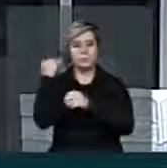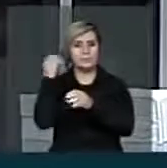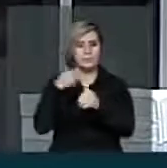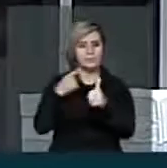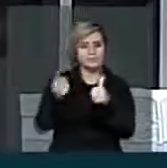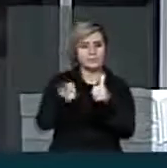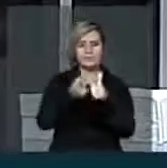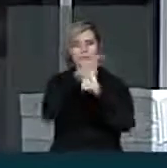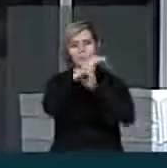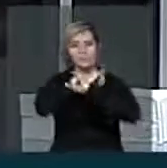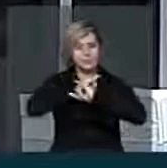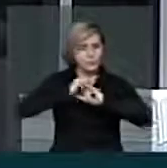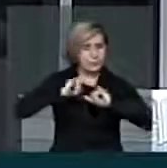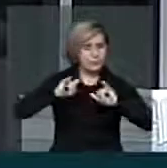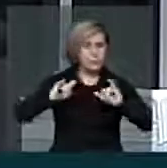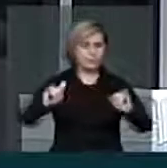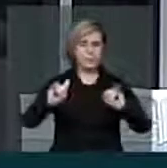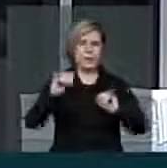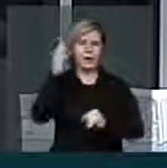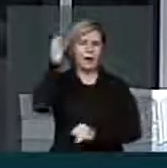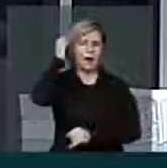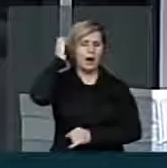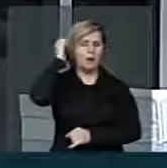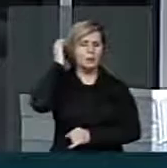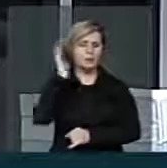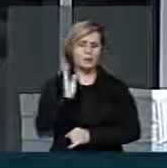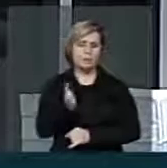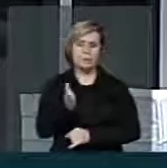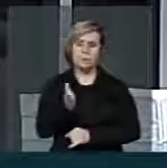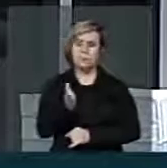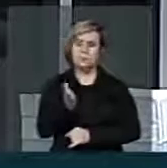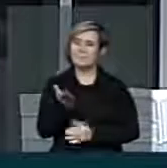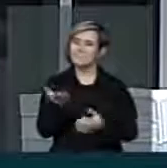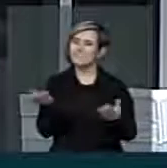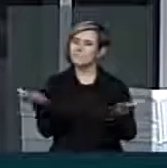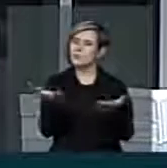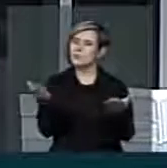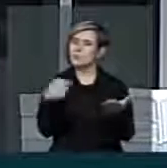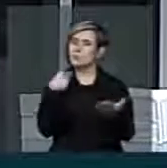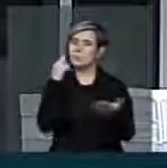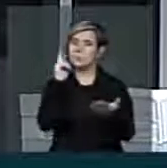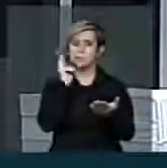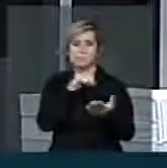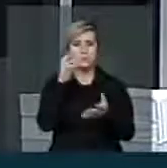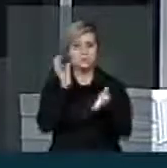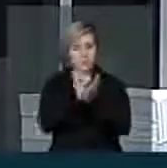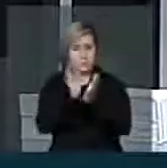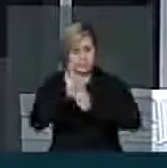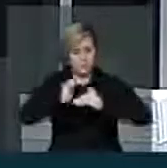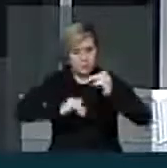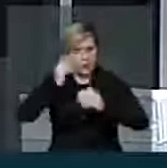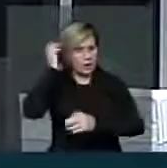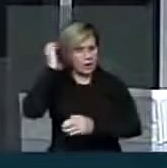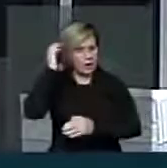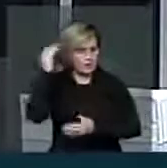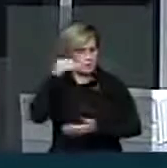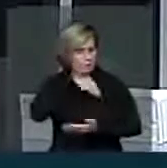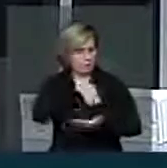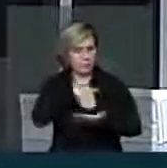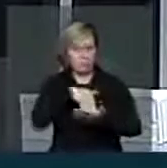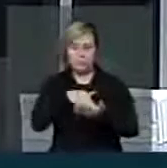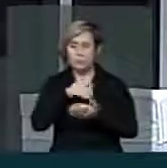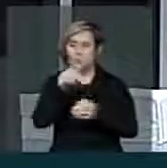transmissão de rádio, e é lamentável. A gente vê hoje os radialistas ainda não dispõem de um piso nacional